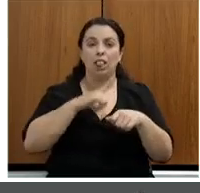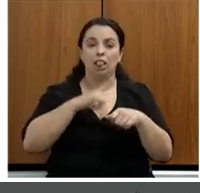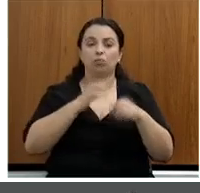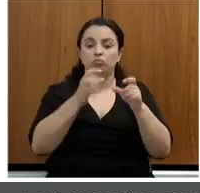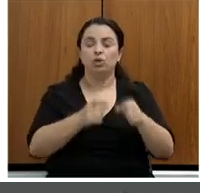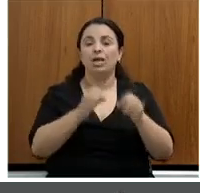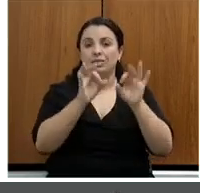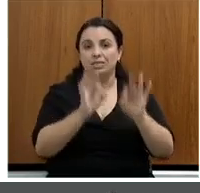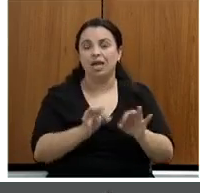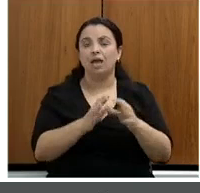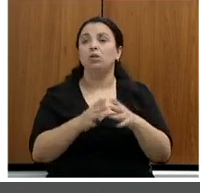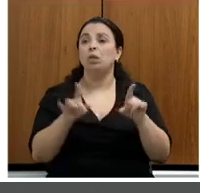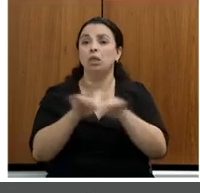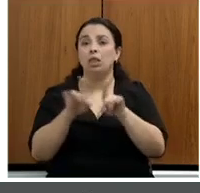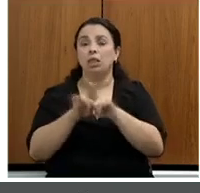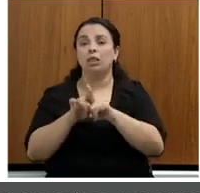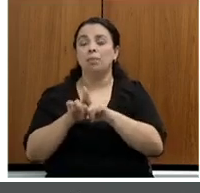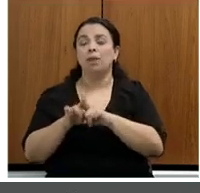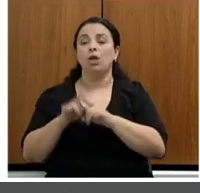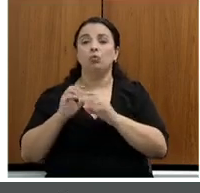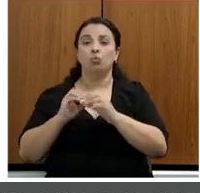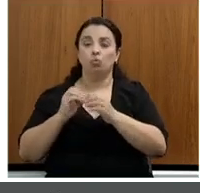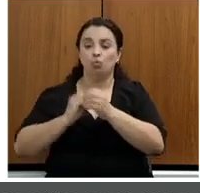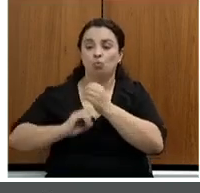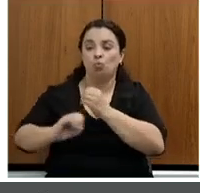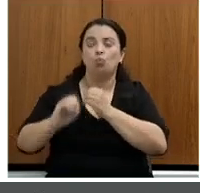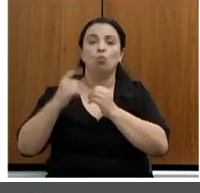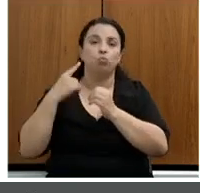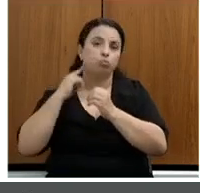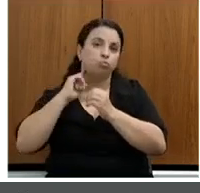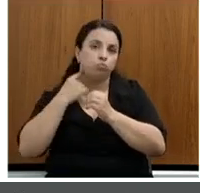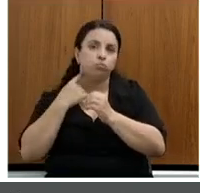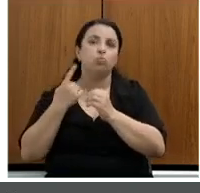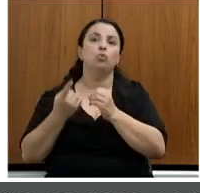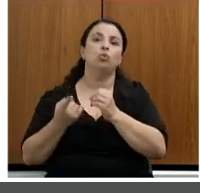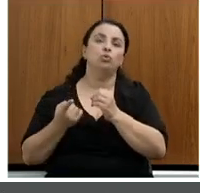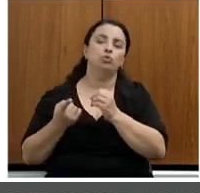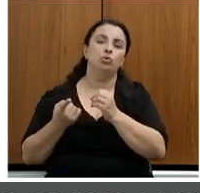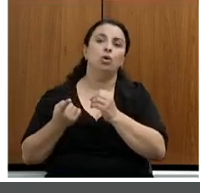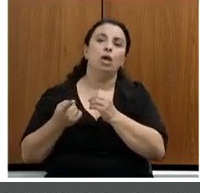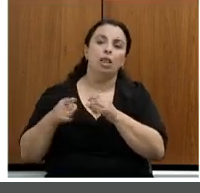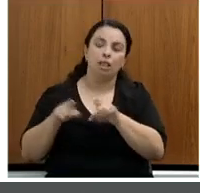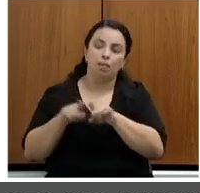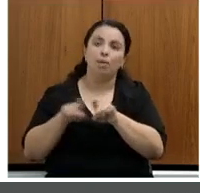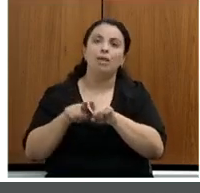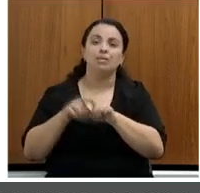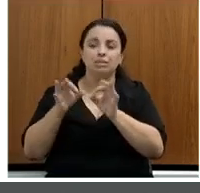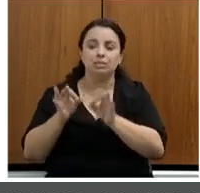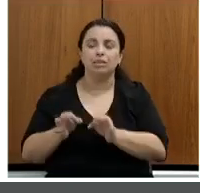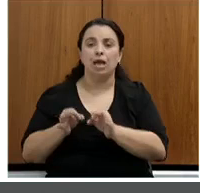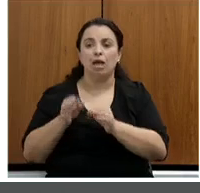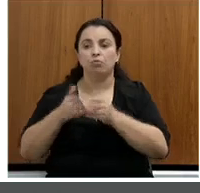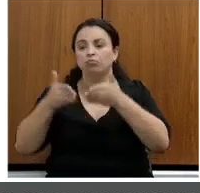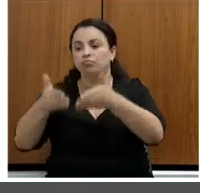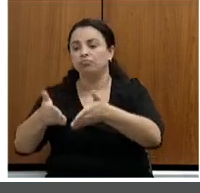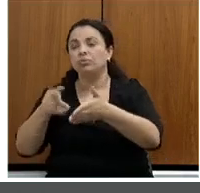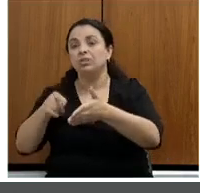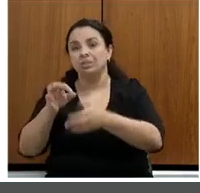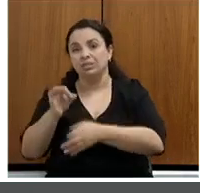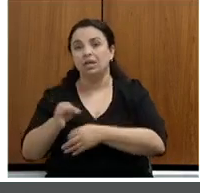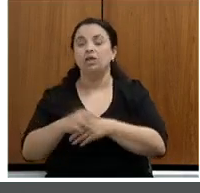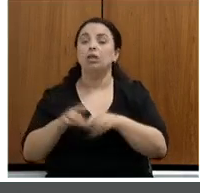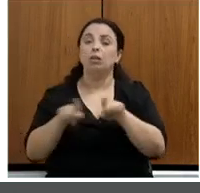regular de esgoto e tratamento de esgoto, um trabalho de fomento e apoio junto com os municípios, em articulação também com a